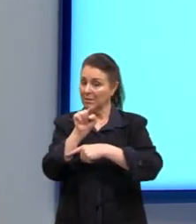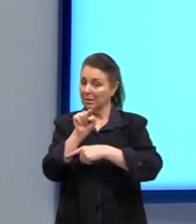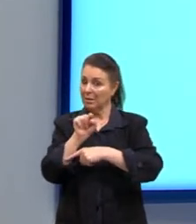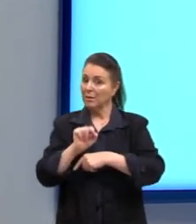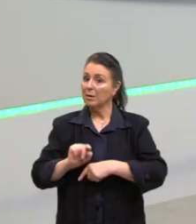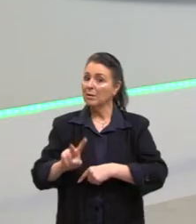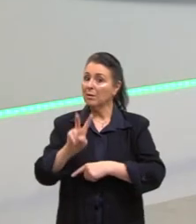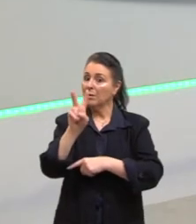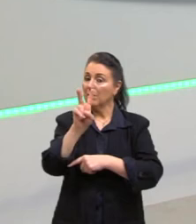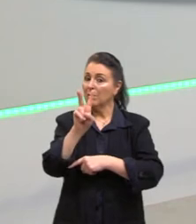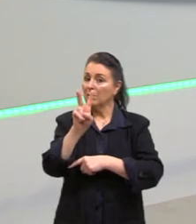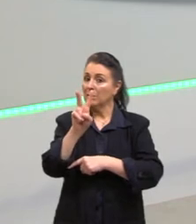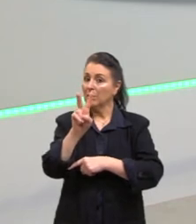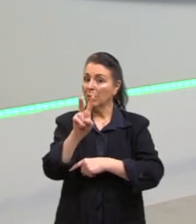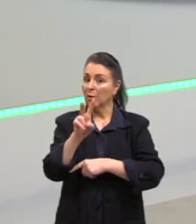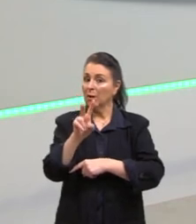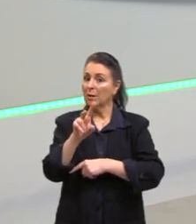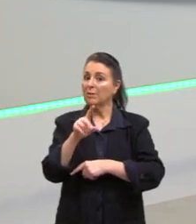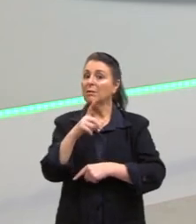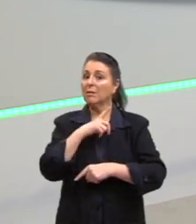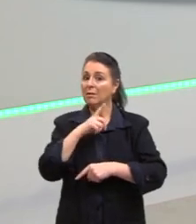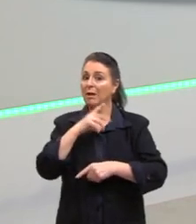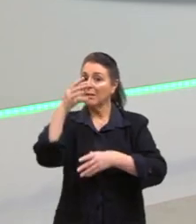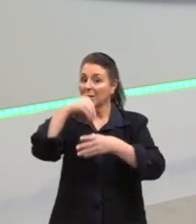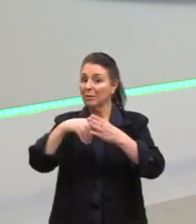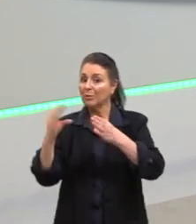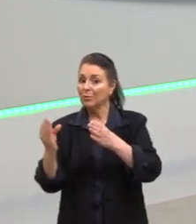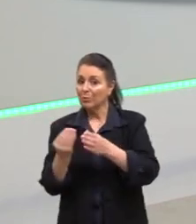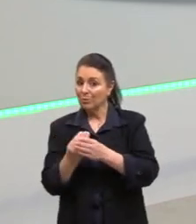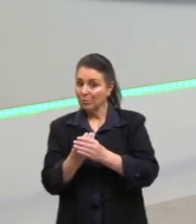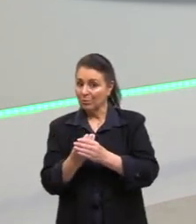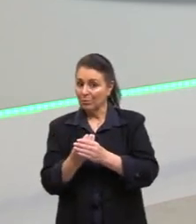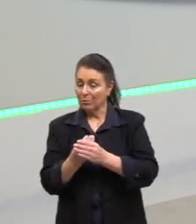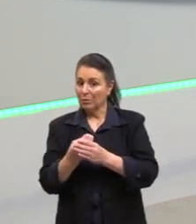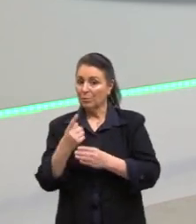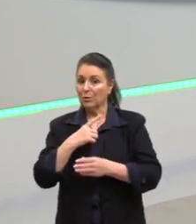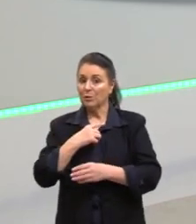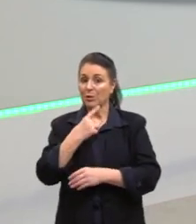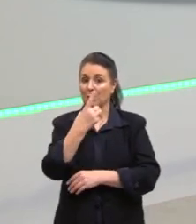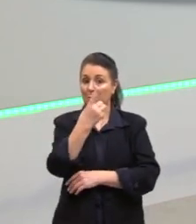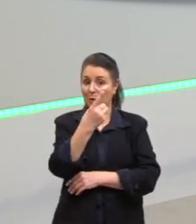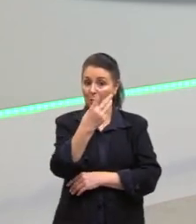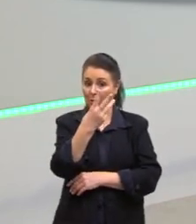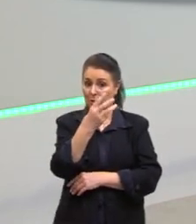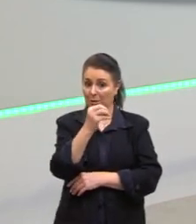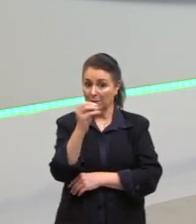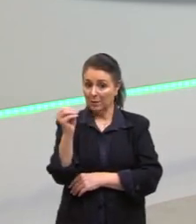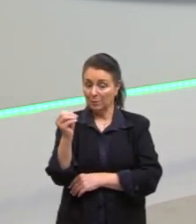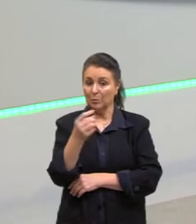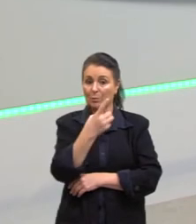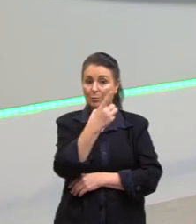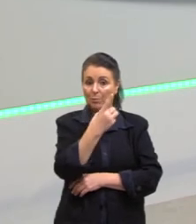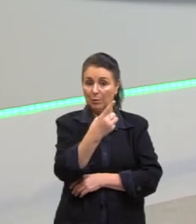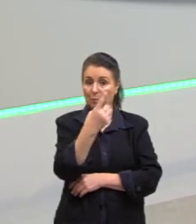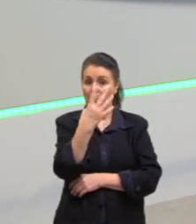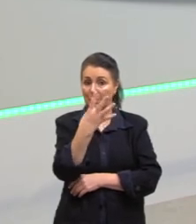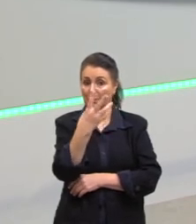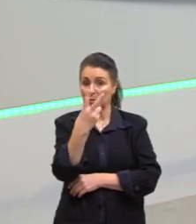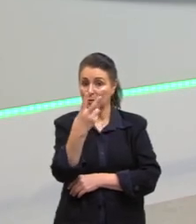valor que ela está presente ali naquele conjunto, porque nós tínhamos 1.300 e 1.420.